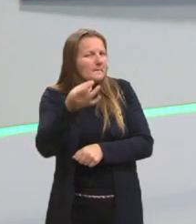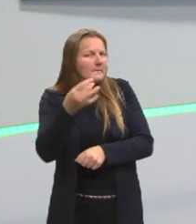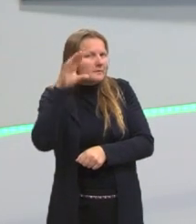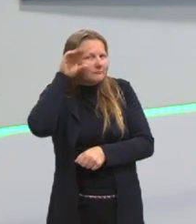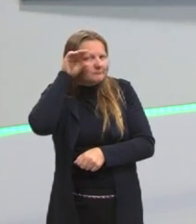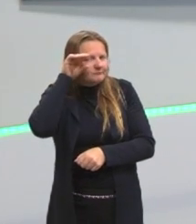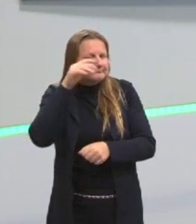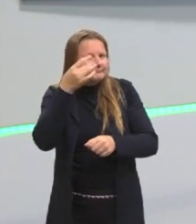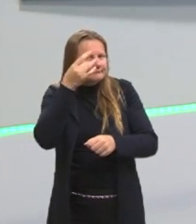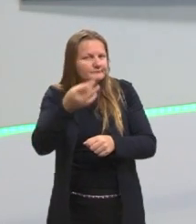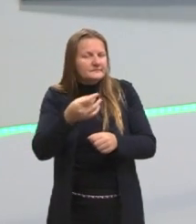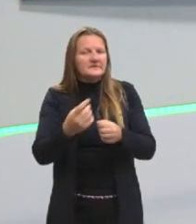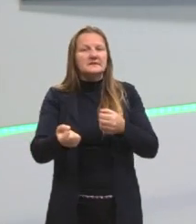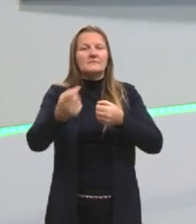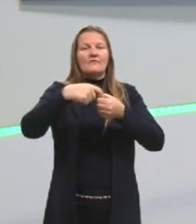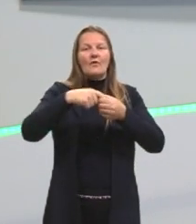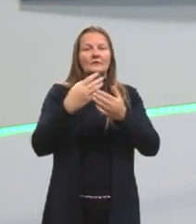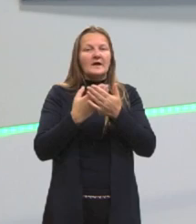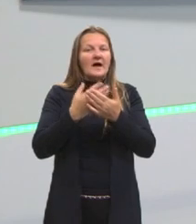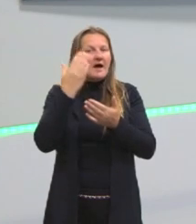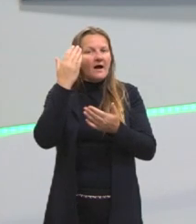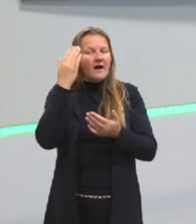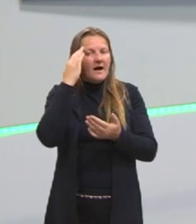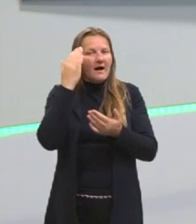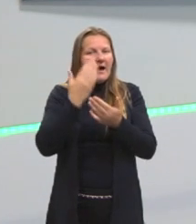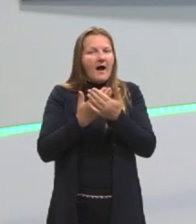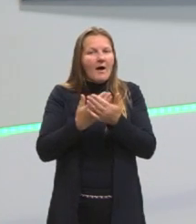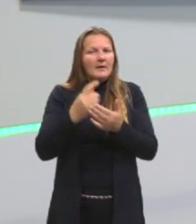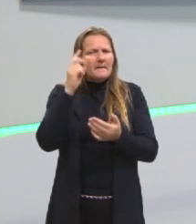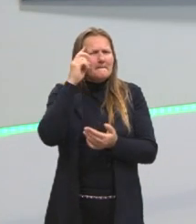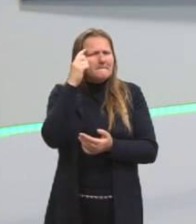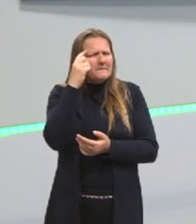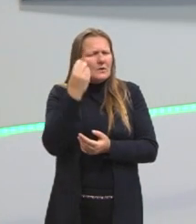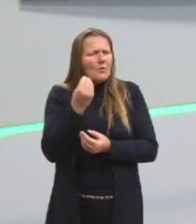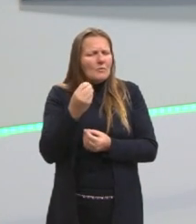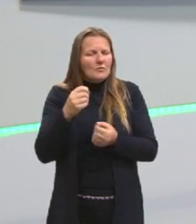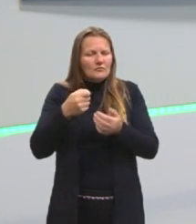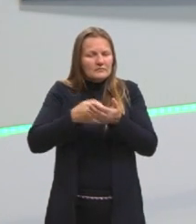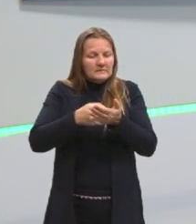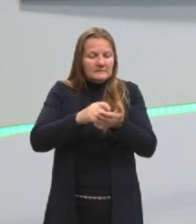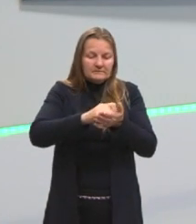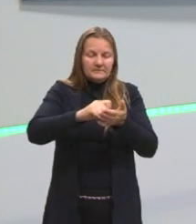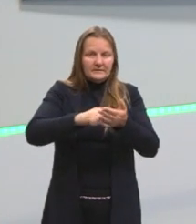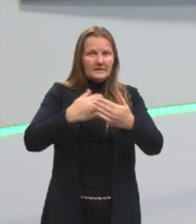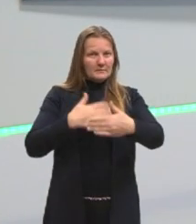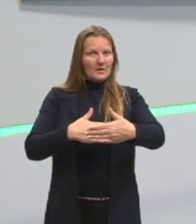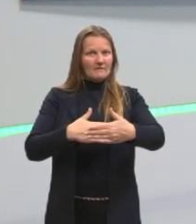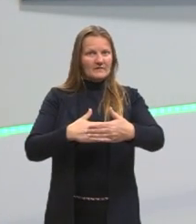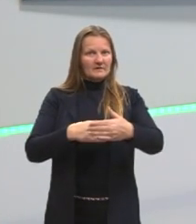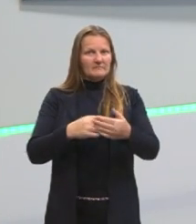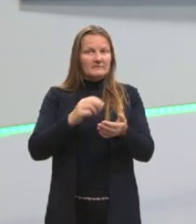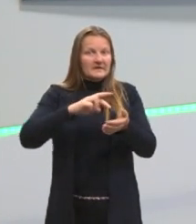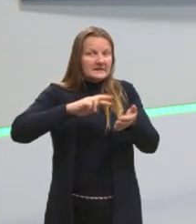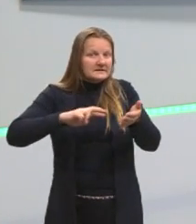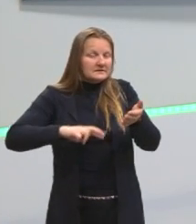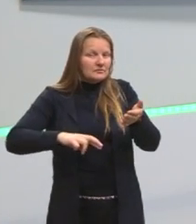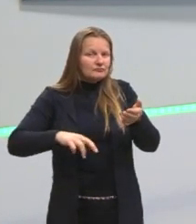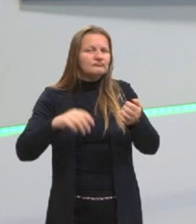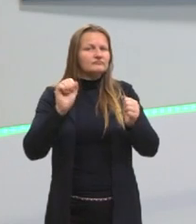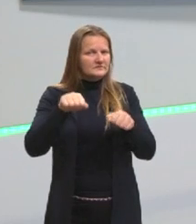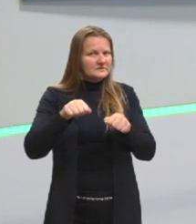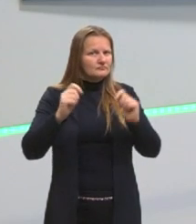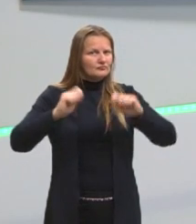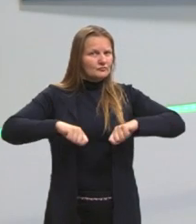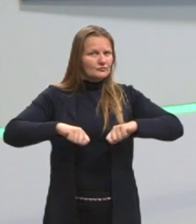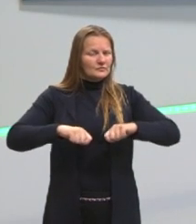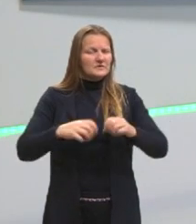a gente vai voltando sempre pensando em peraí, mas isso também é cobrado na competência? Sim, isso também. Se tu